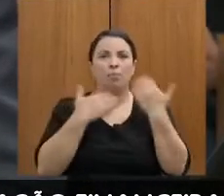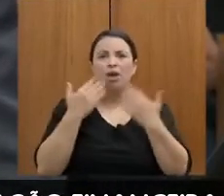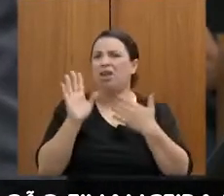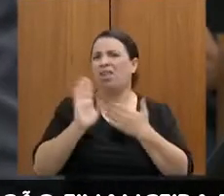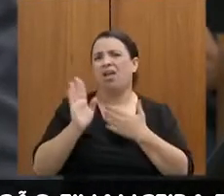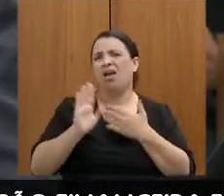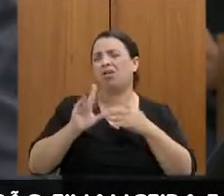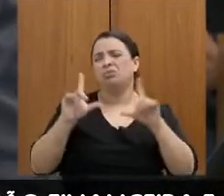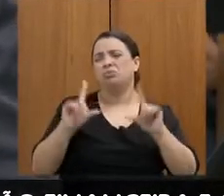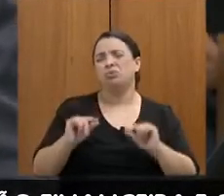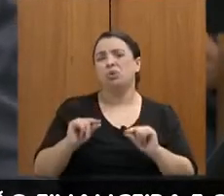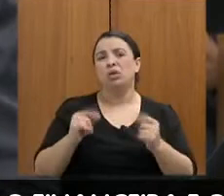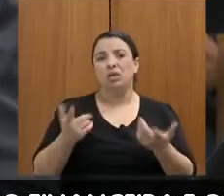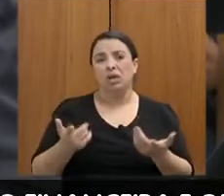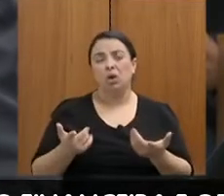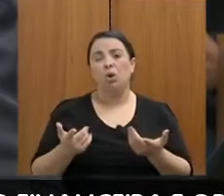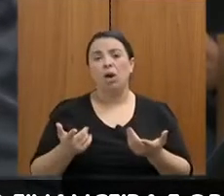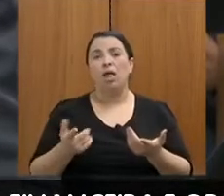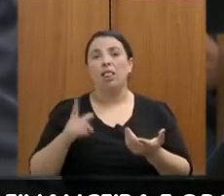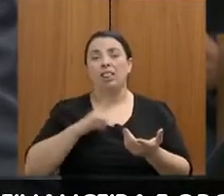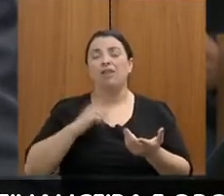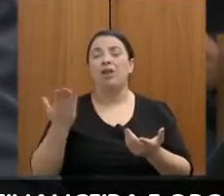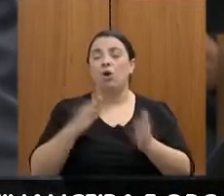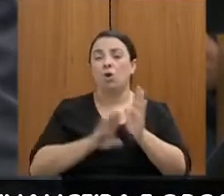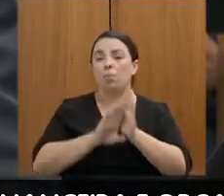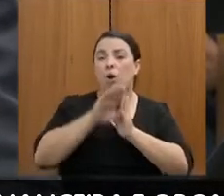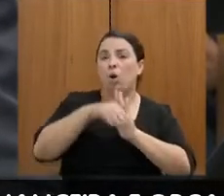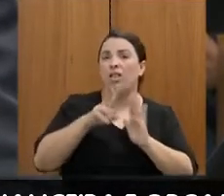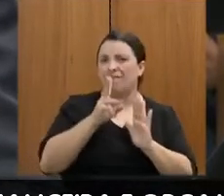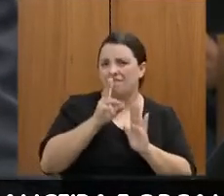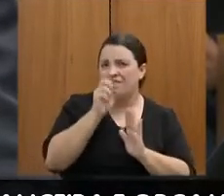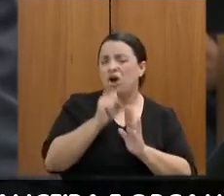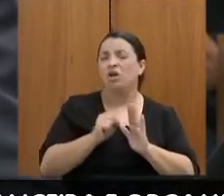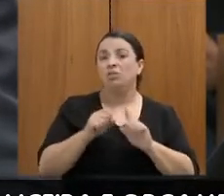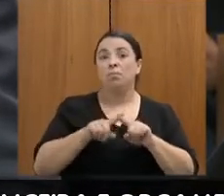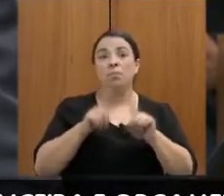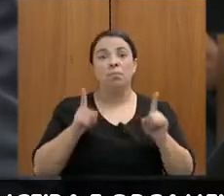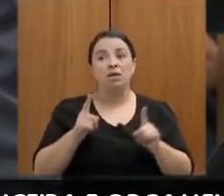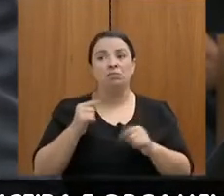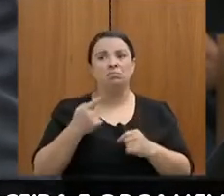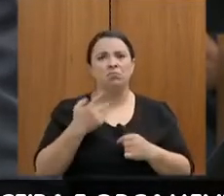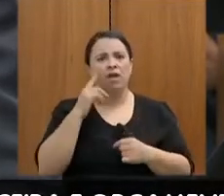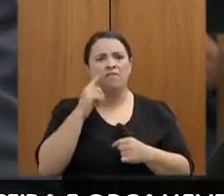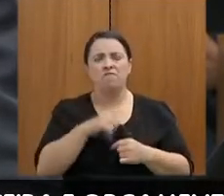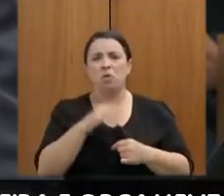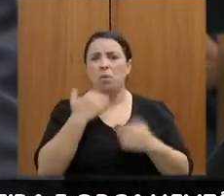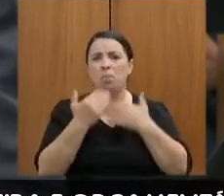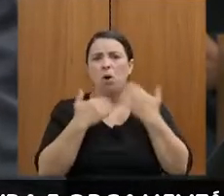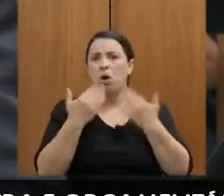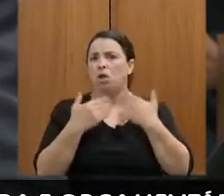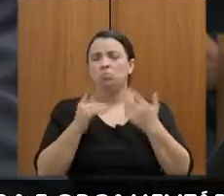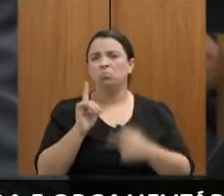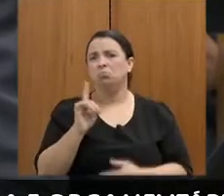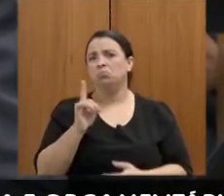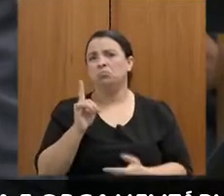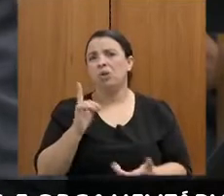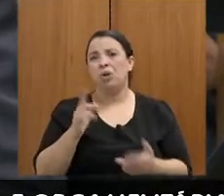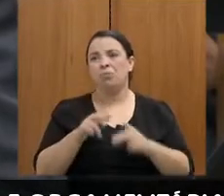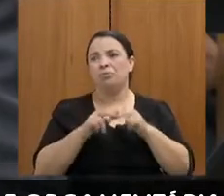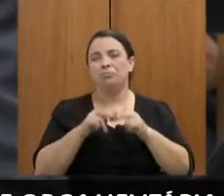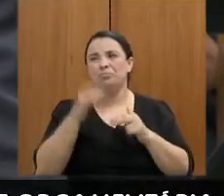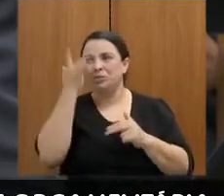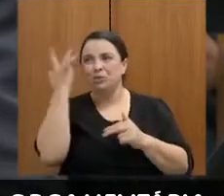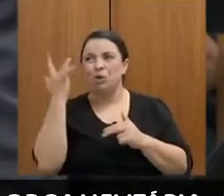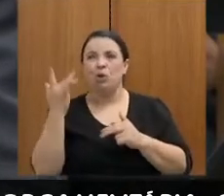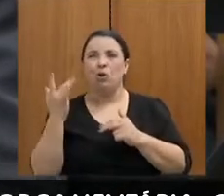pegando, acabando de passar agora por uma onda muito forte, e vemos que não chegou a causar mortalidade, pelo menos não ao meu lado, pelo